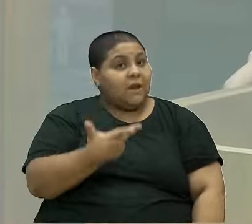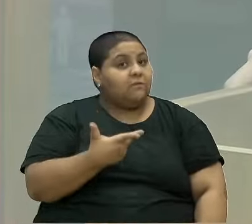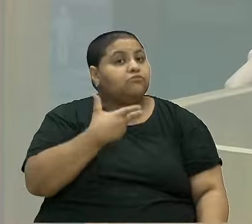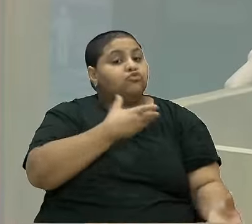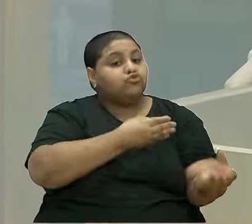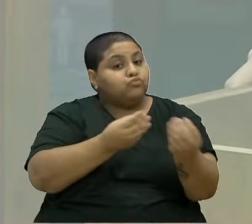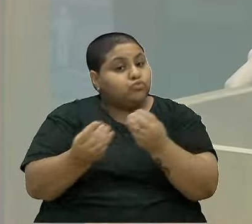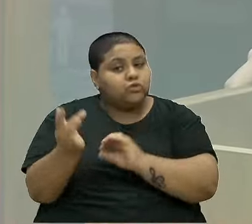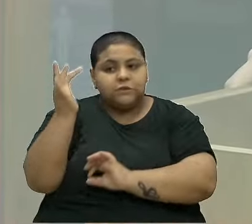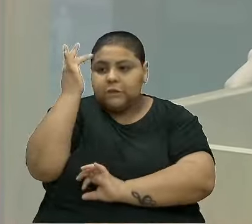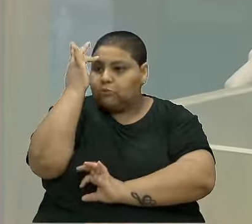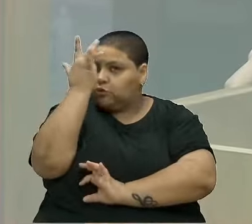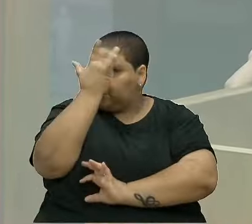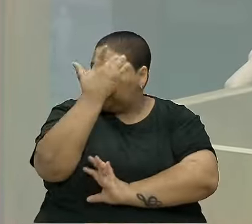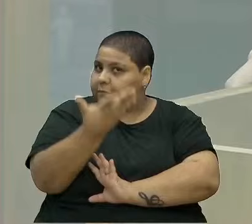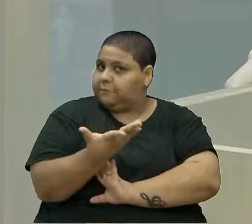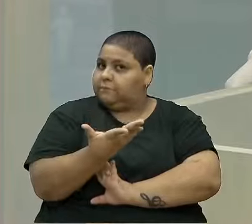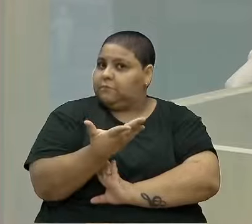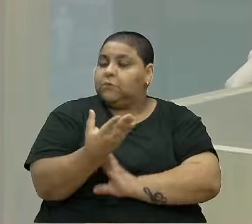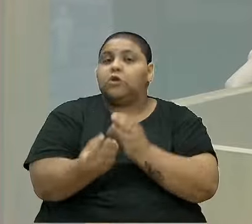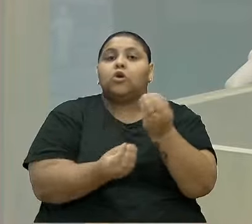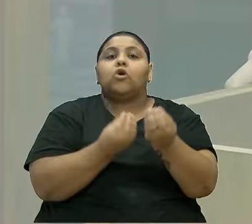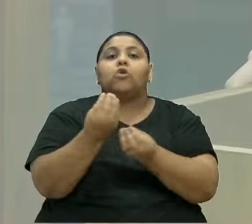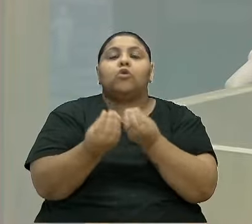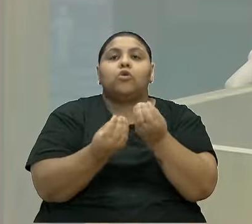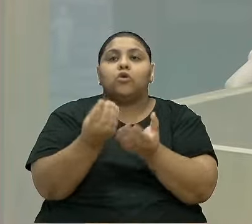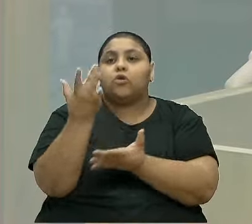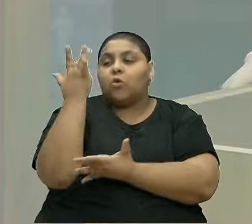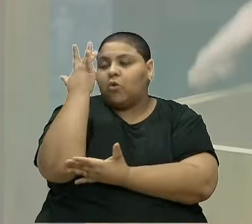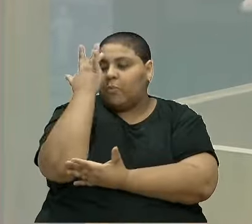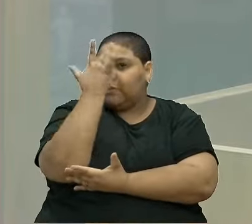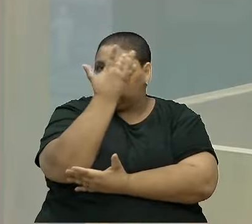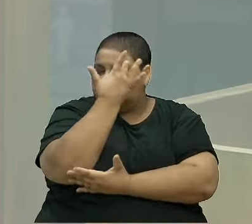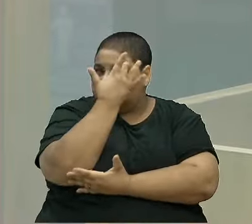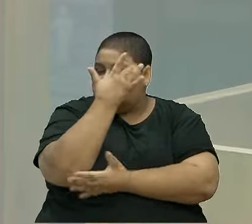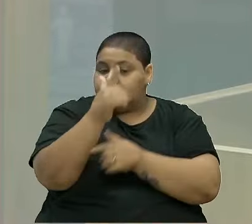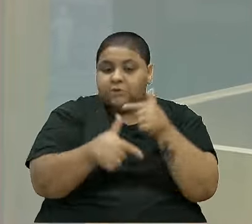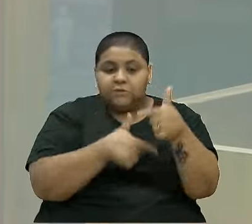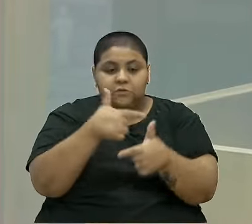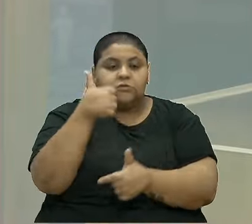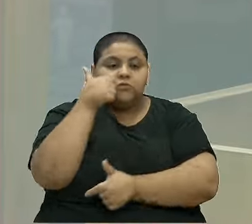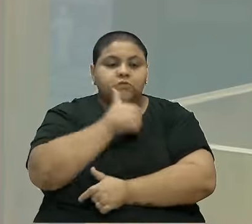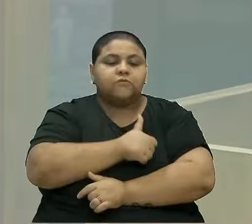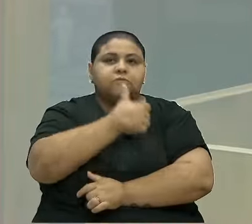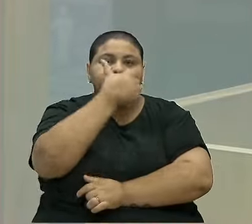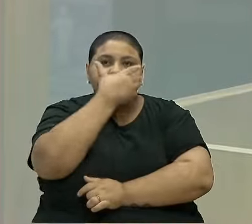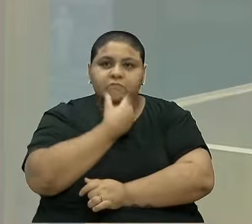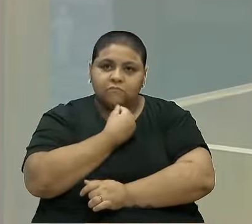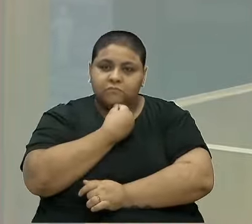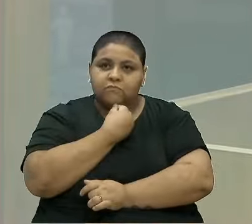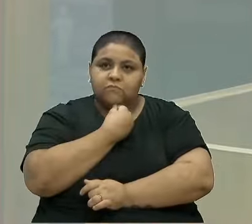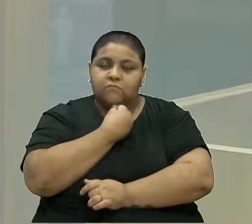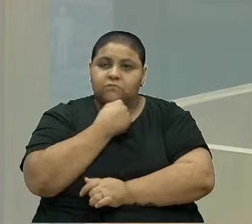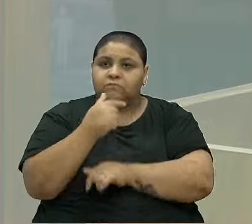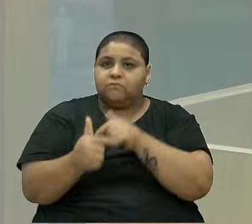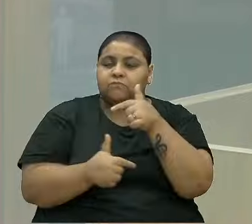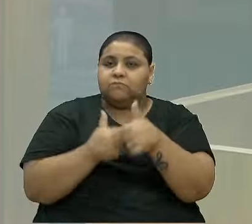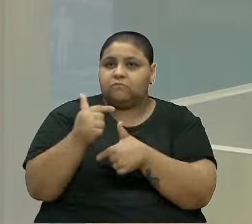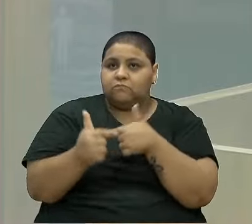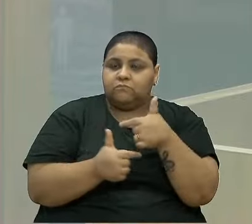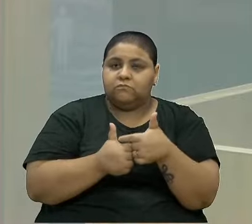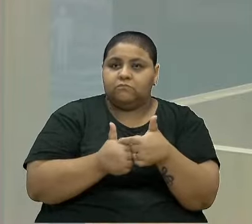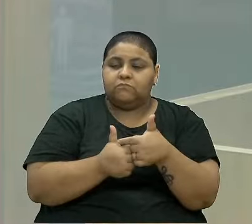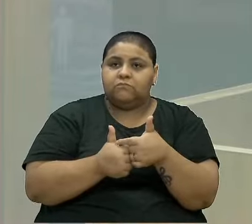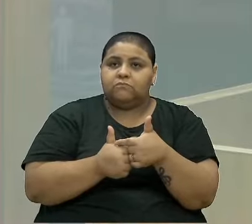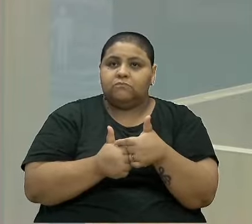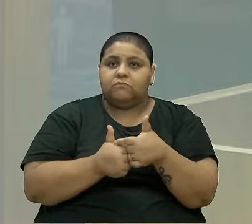vezes de saúde mental. Como fica a saúde mental de trabalhadores e trabalhadoras que trabalham em